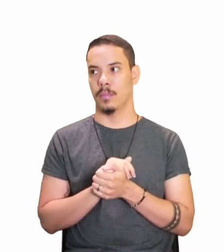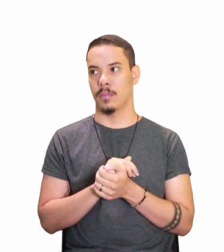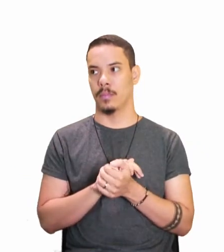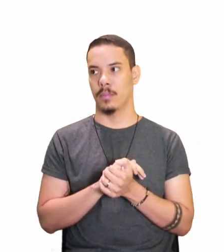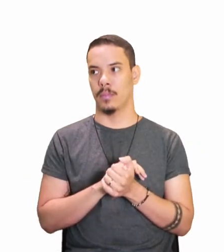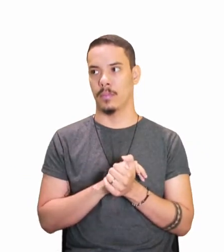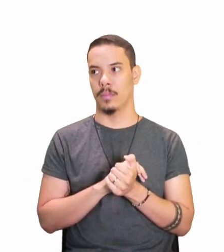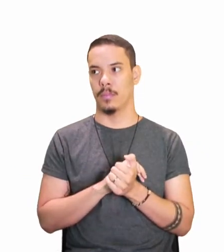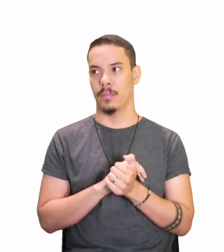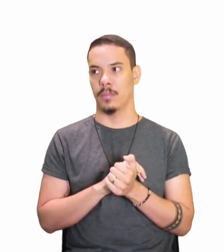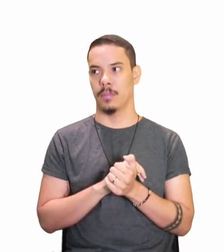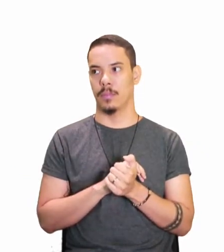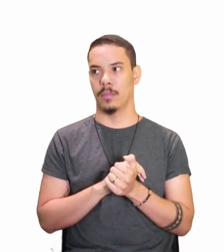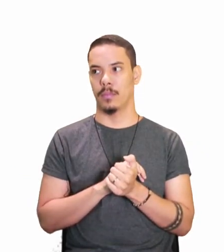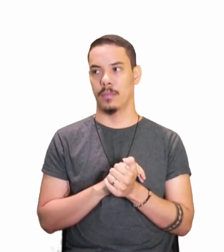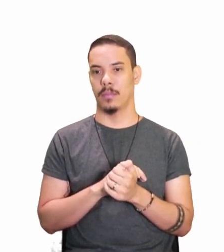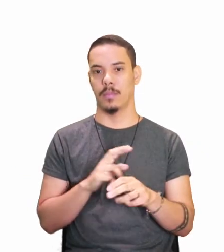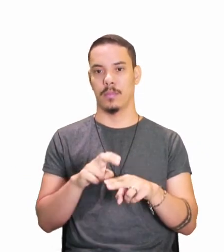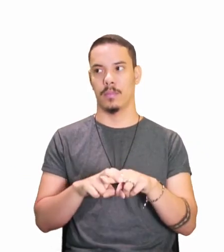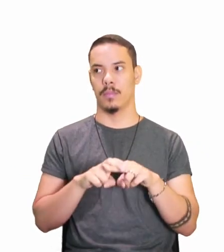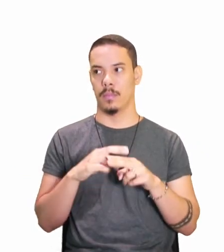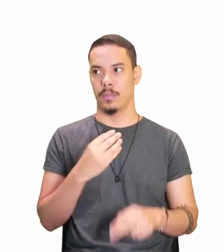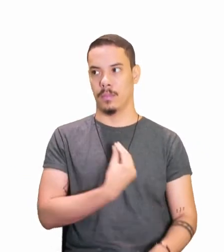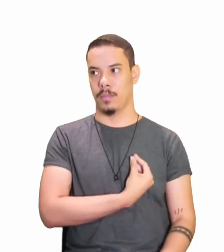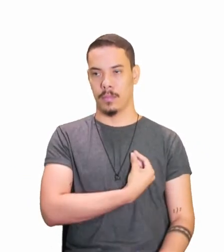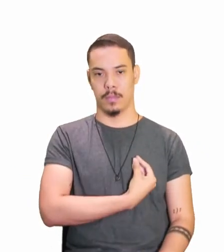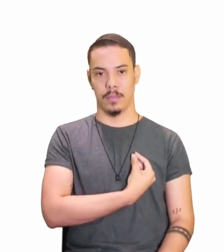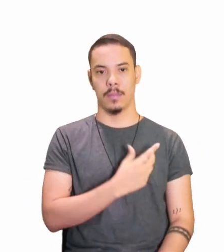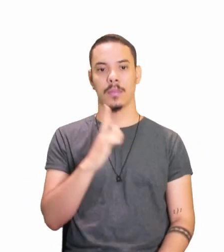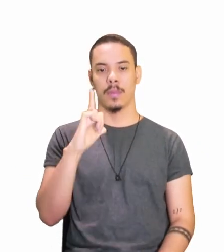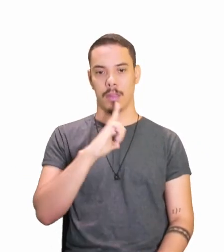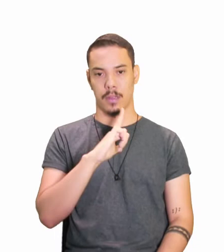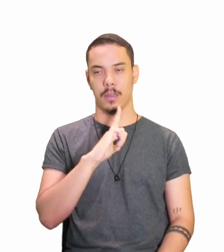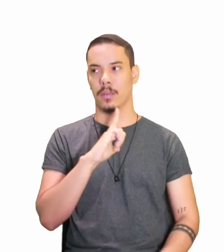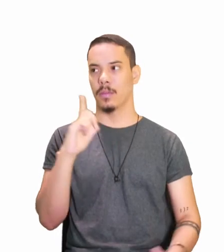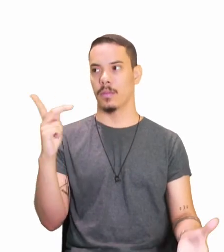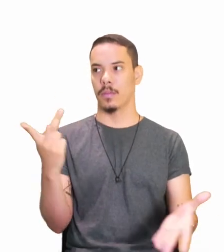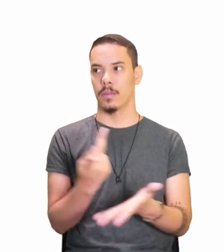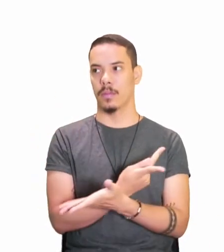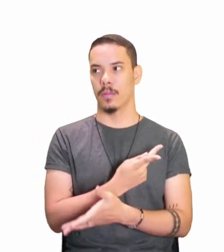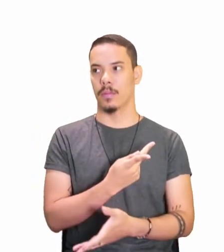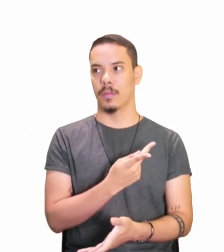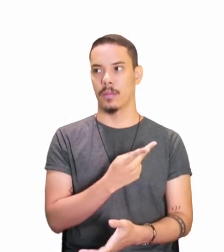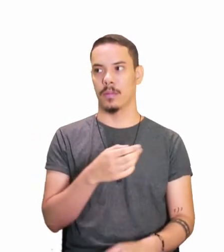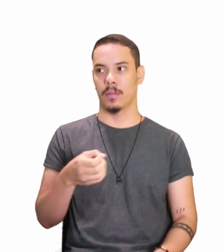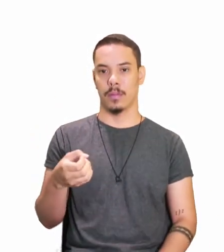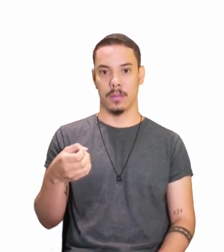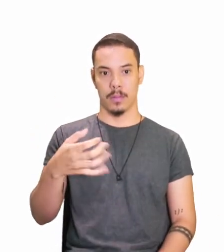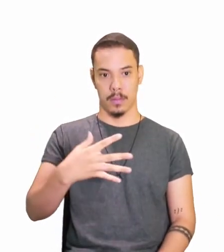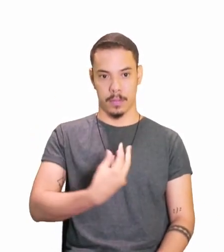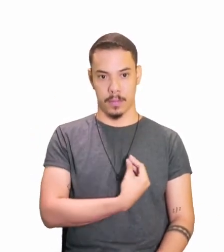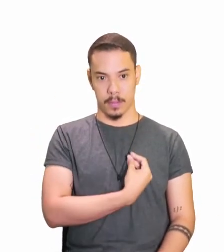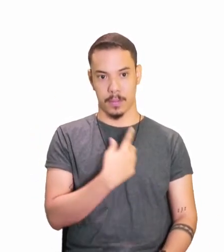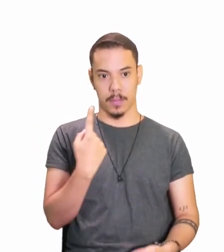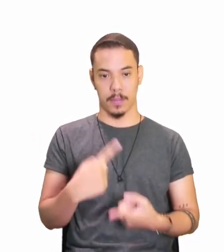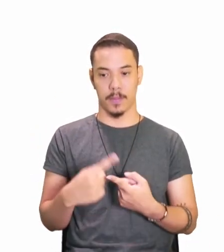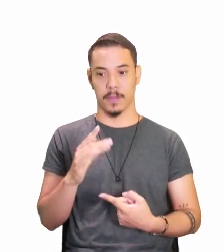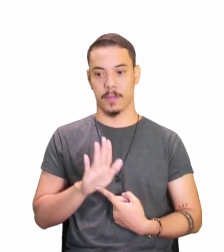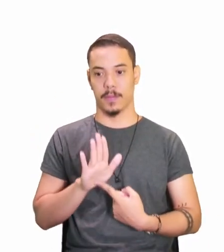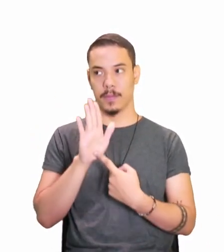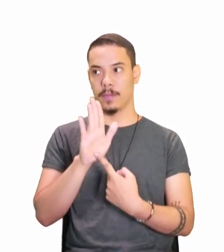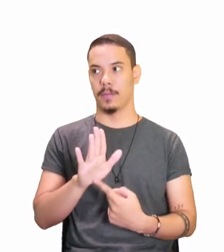Vamos lá, aqui, o presente, expressa um fato, atual, exprimindo o quê?